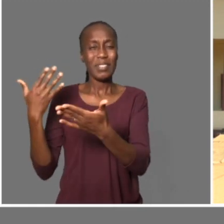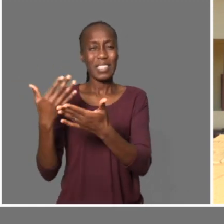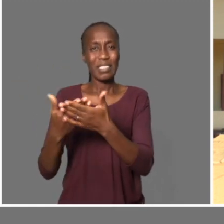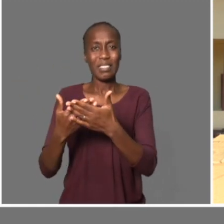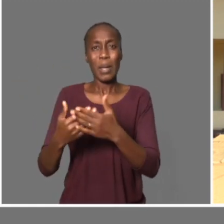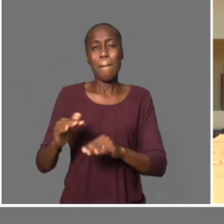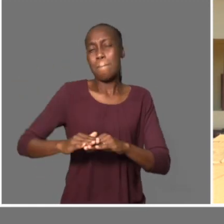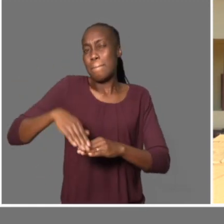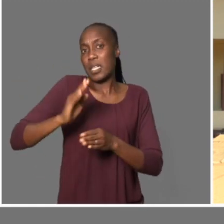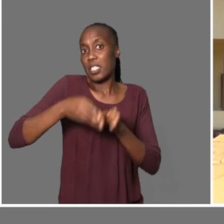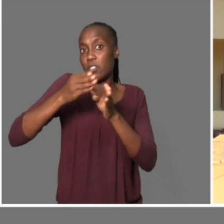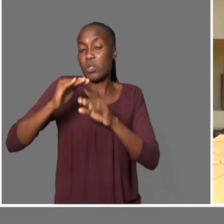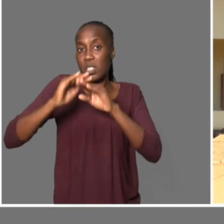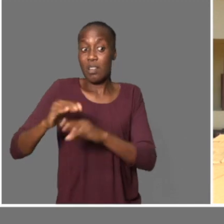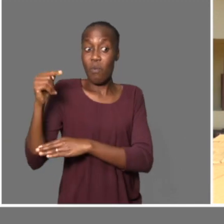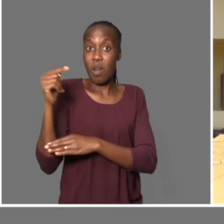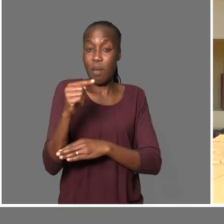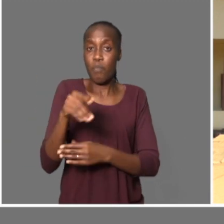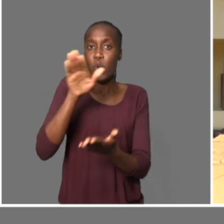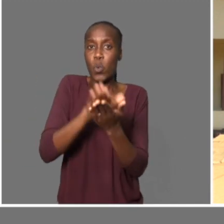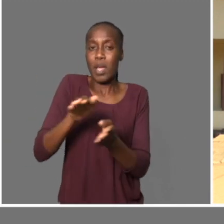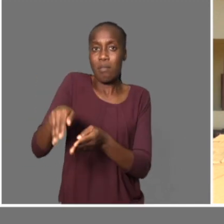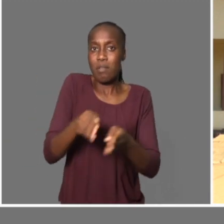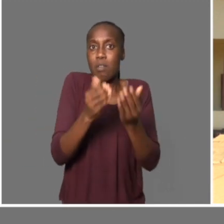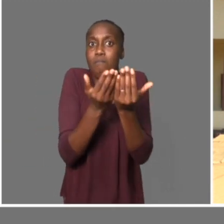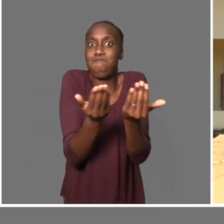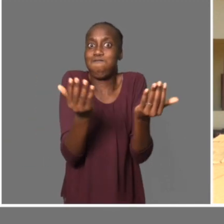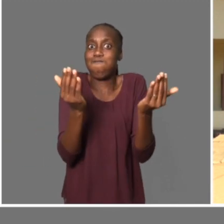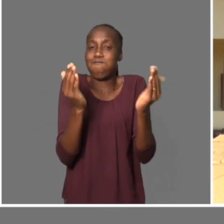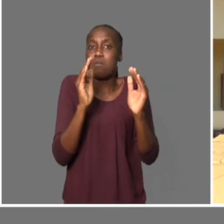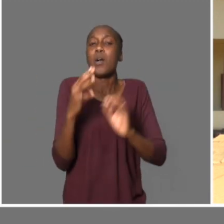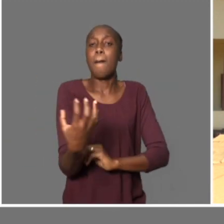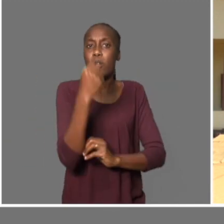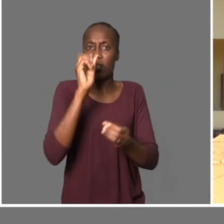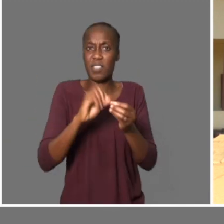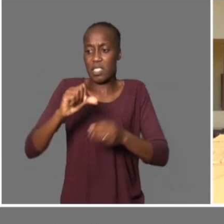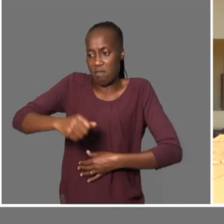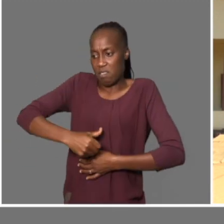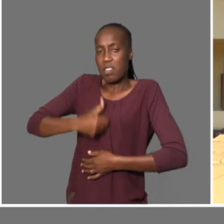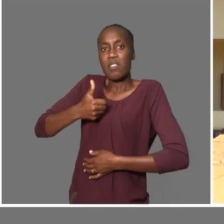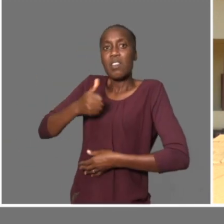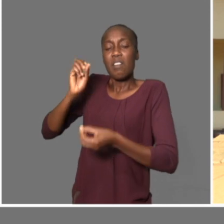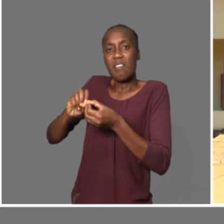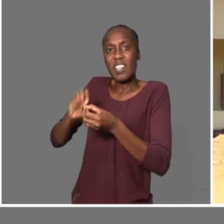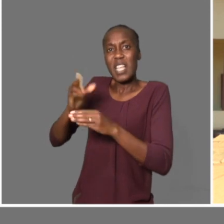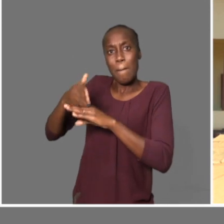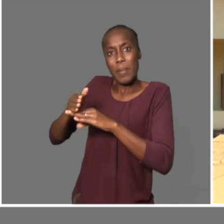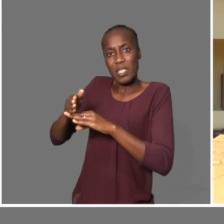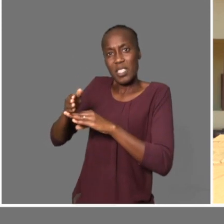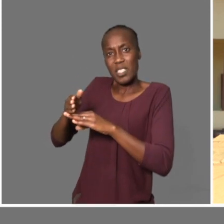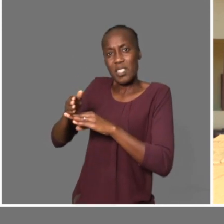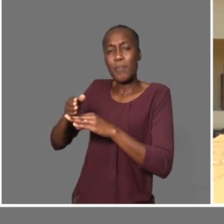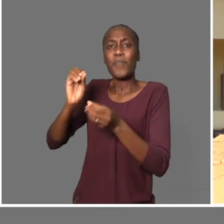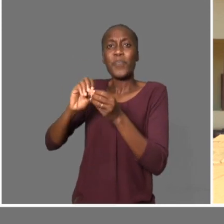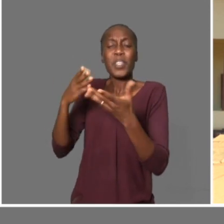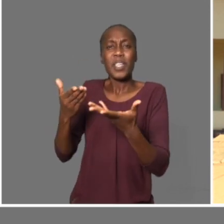temos alguns pescadores nossos que fazem essa atividade. Acreditamos nós que, com o andar do tempo, mais pescadores que ainda